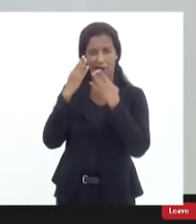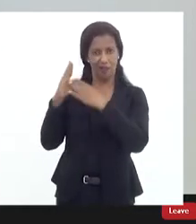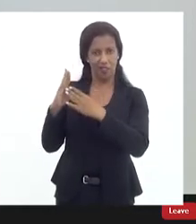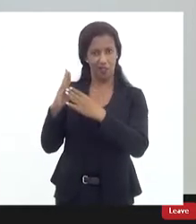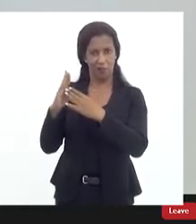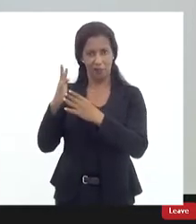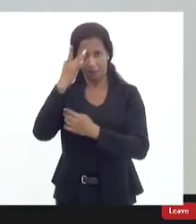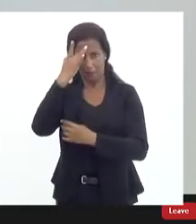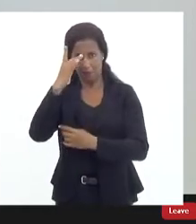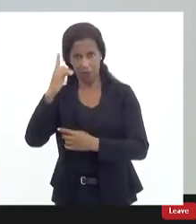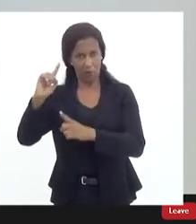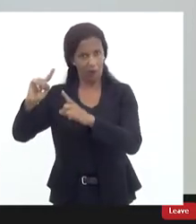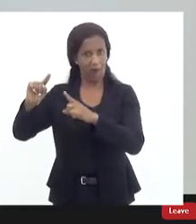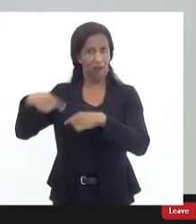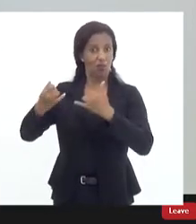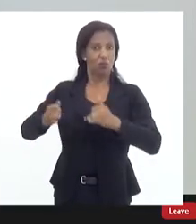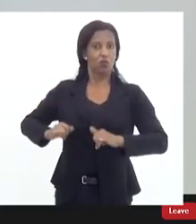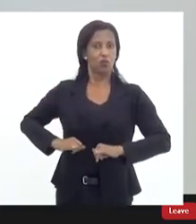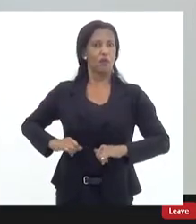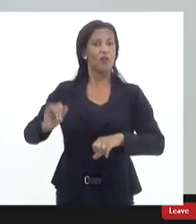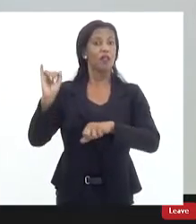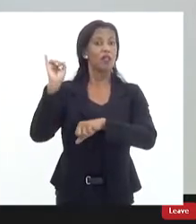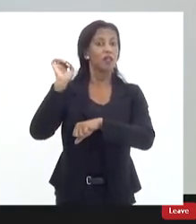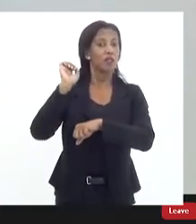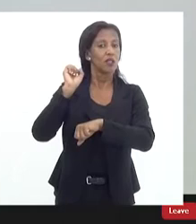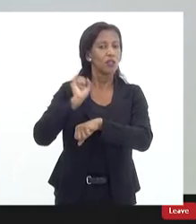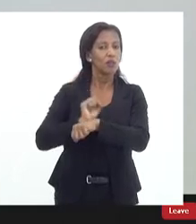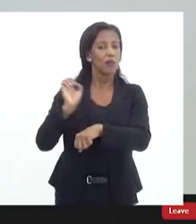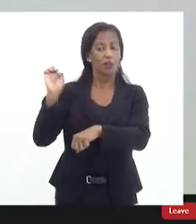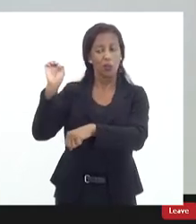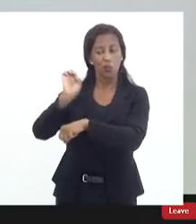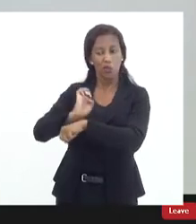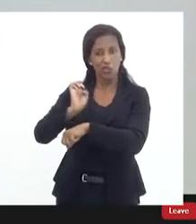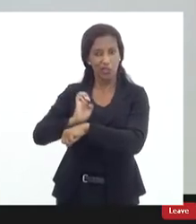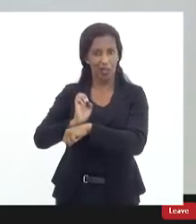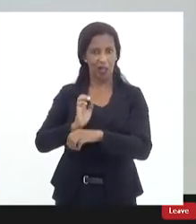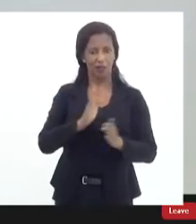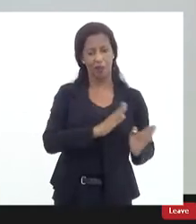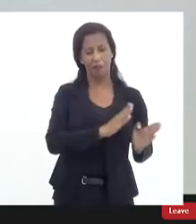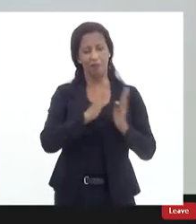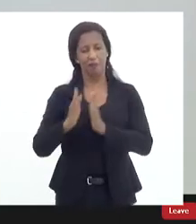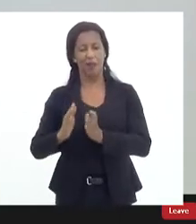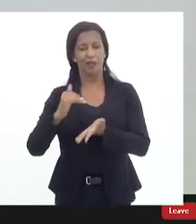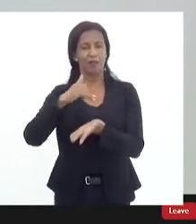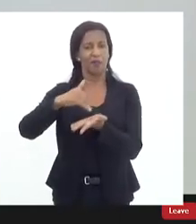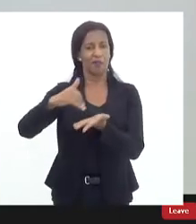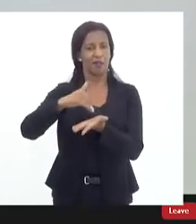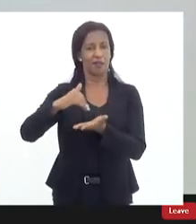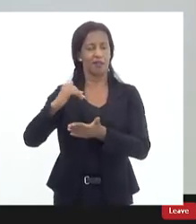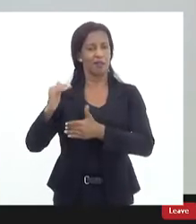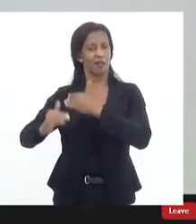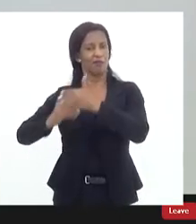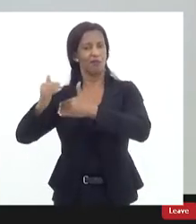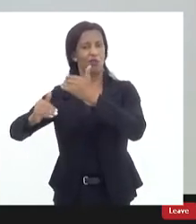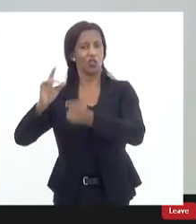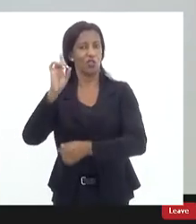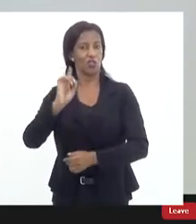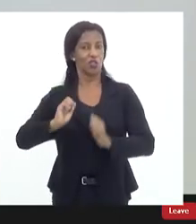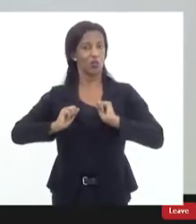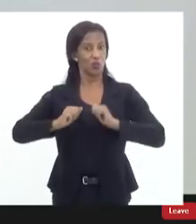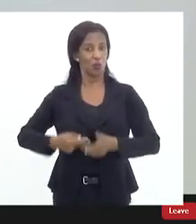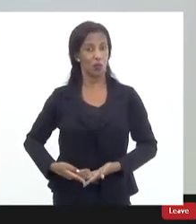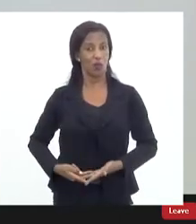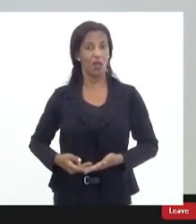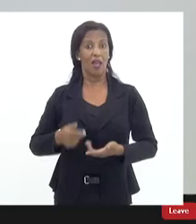ameaçadas espera que o Estado e aí passa pela Secretaria Estadual Desenvolvimento Direitos Humanos que ela pague a